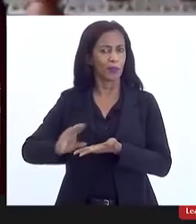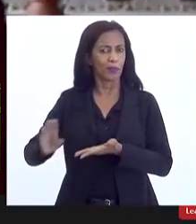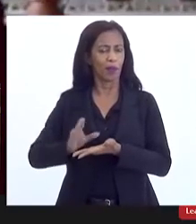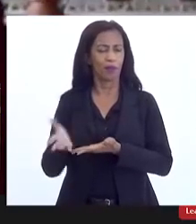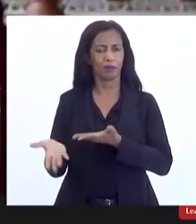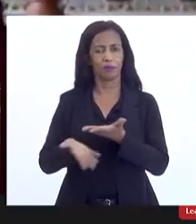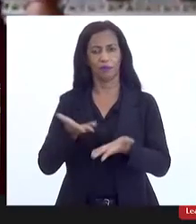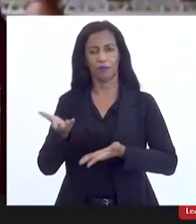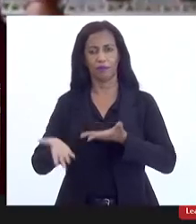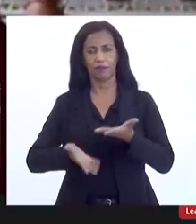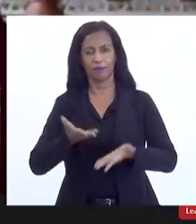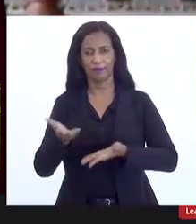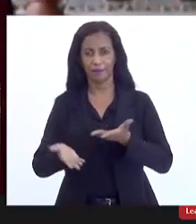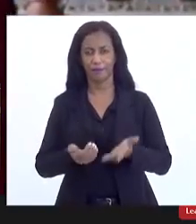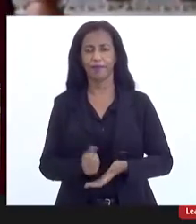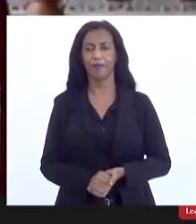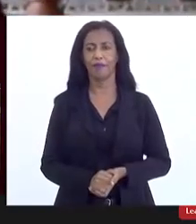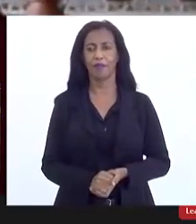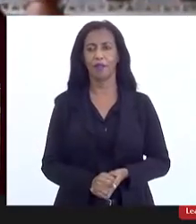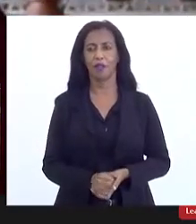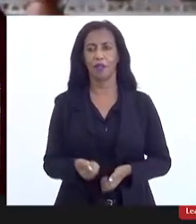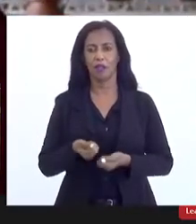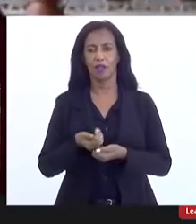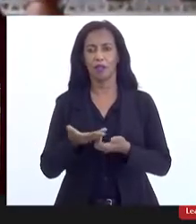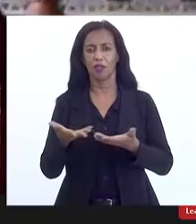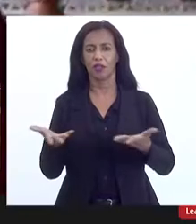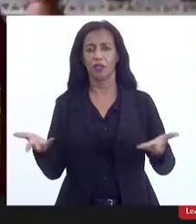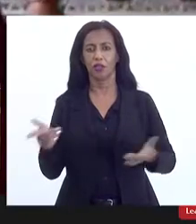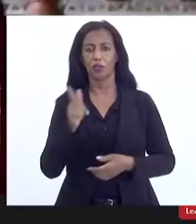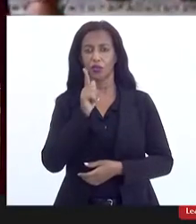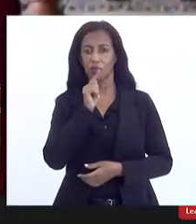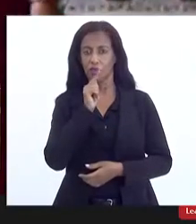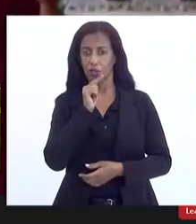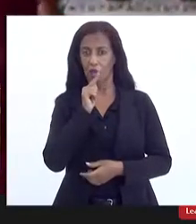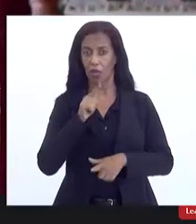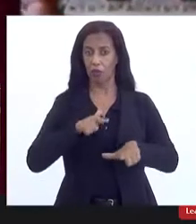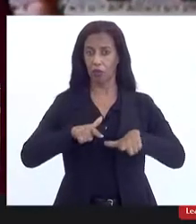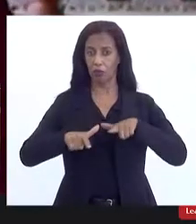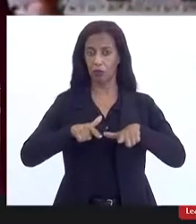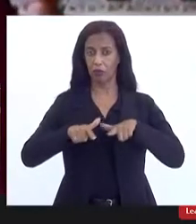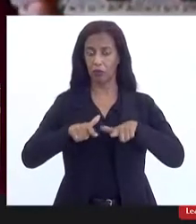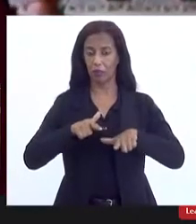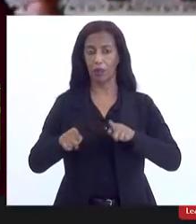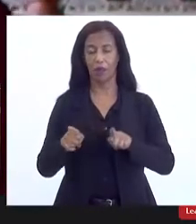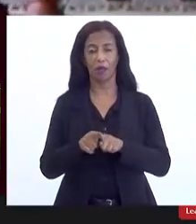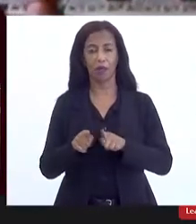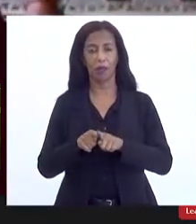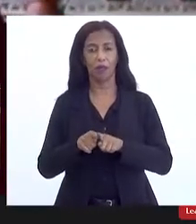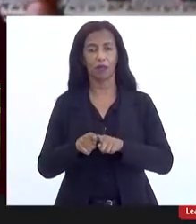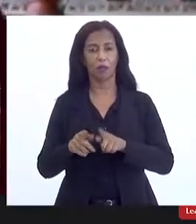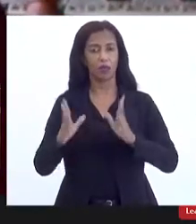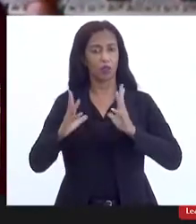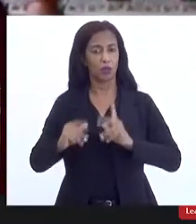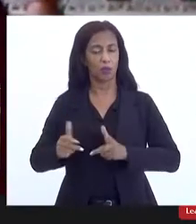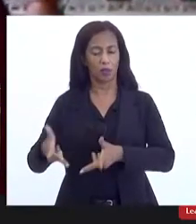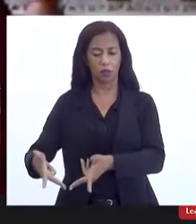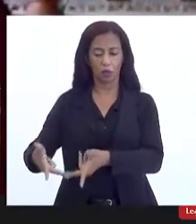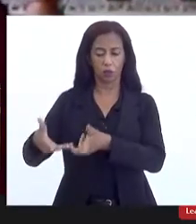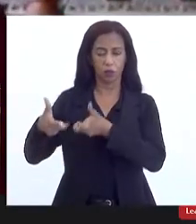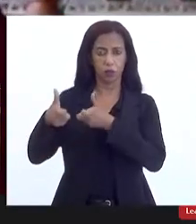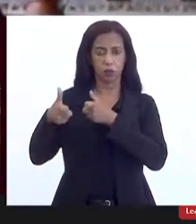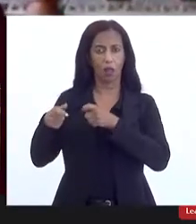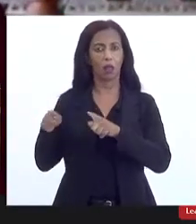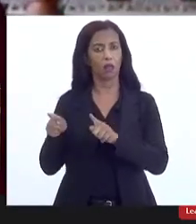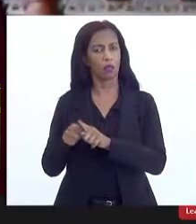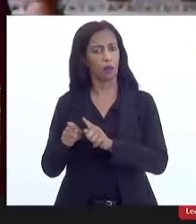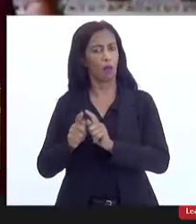tratamento e da distribuição de água, dos serviços de drenagem, que é fundamental que a gente possa